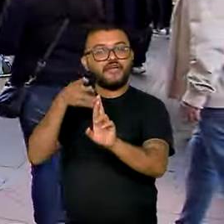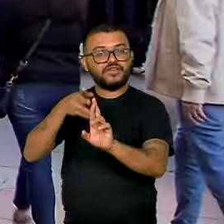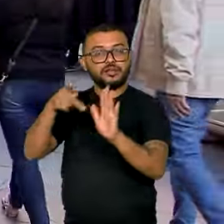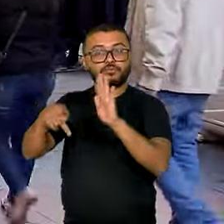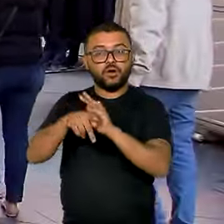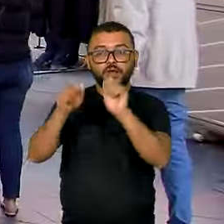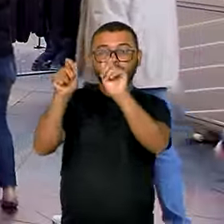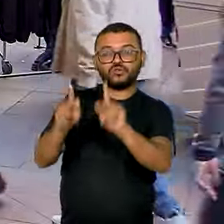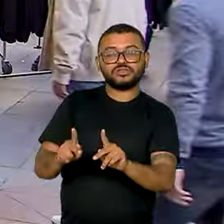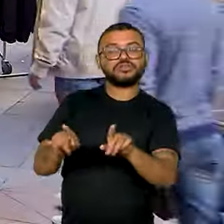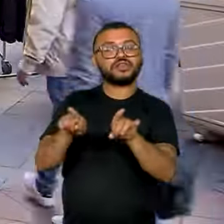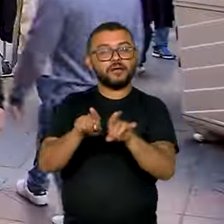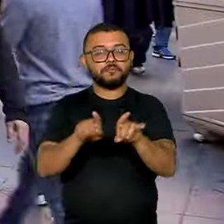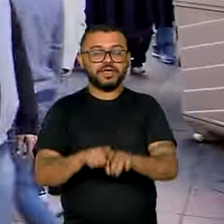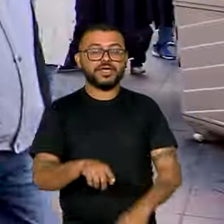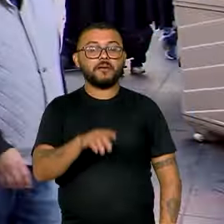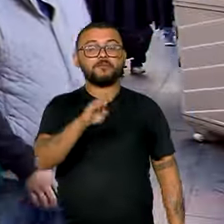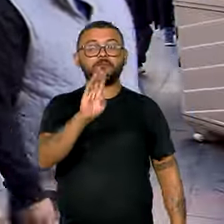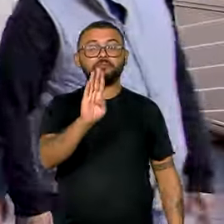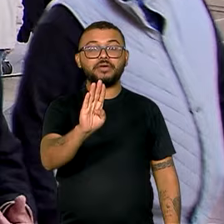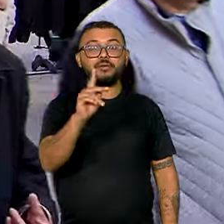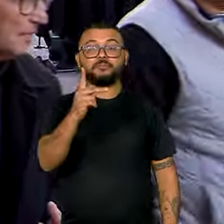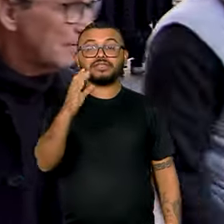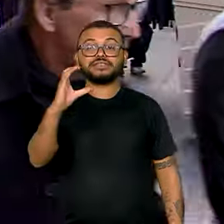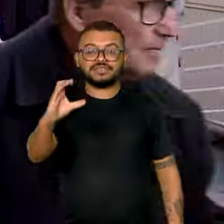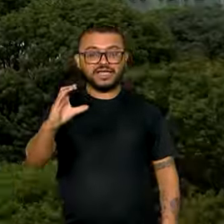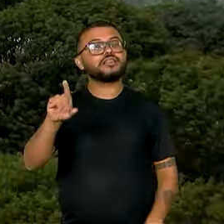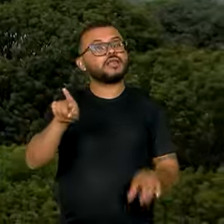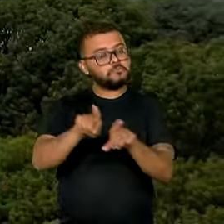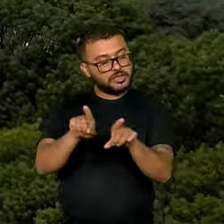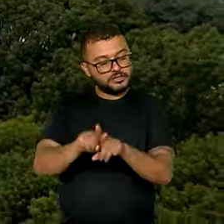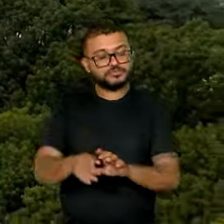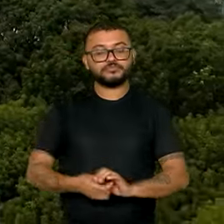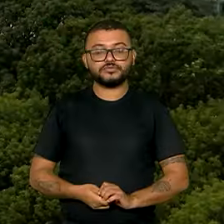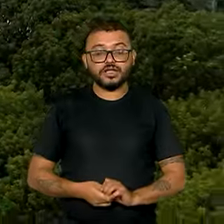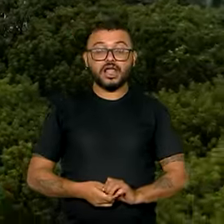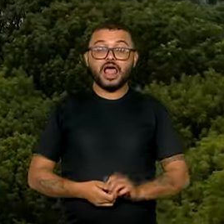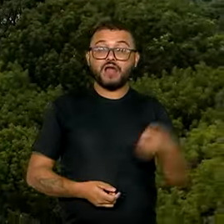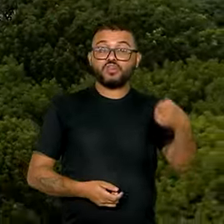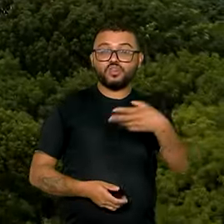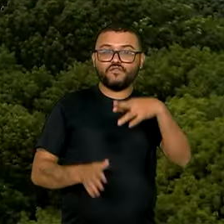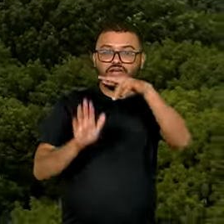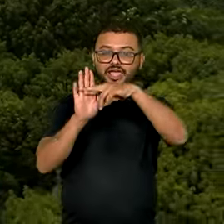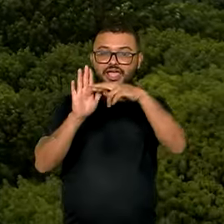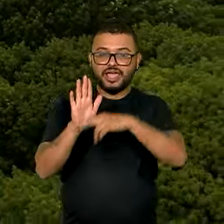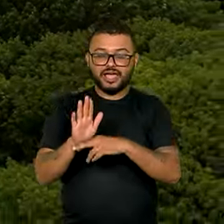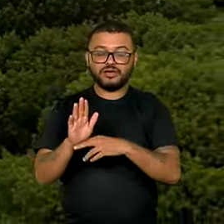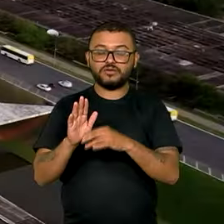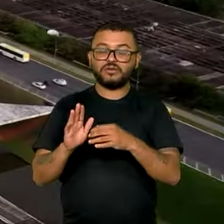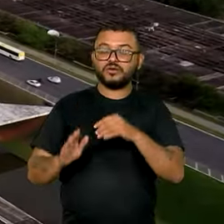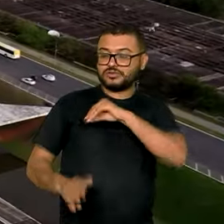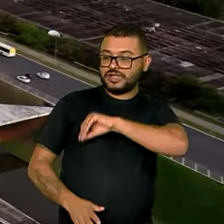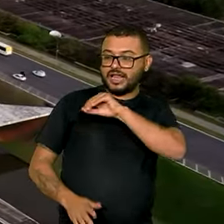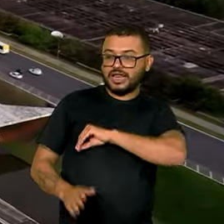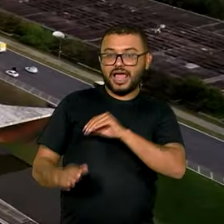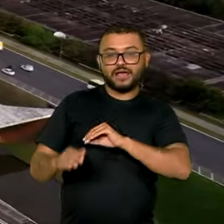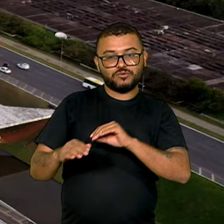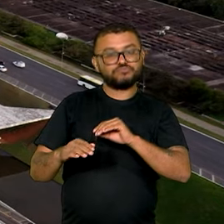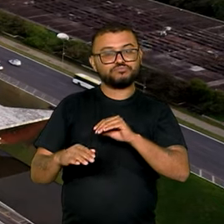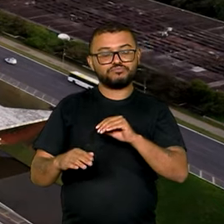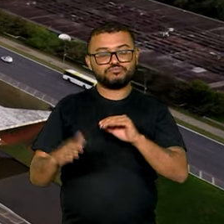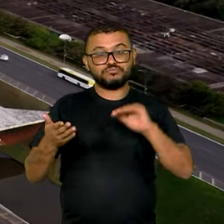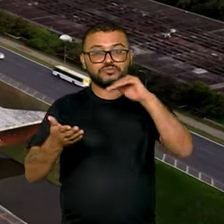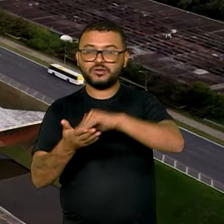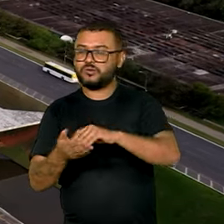benefícios, como o de prestação continuada, o BPC. Pela nova regra, o reajuste do salário mínimo não precisará